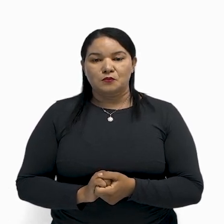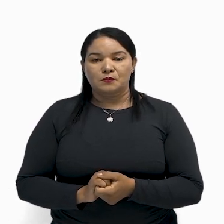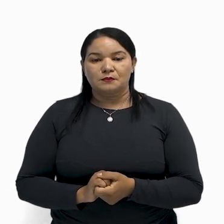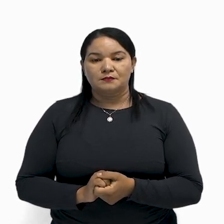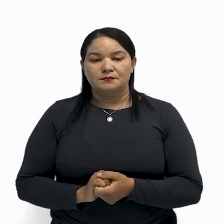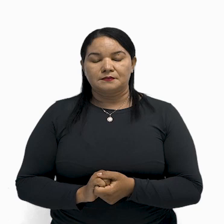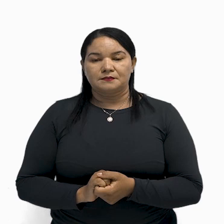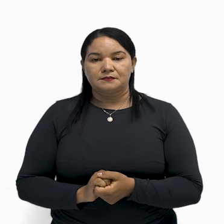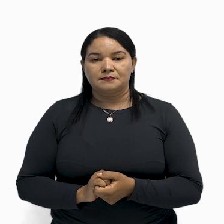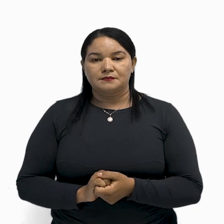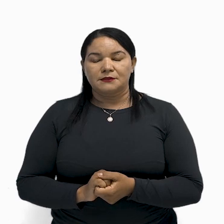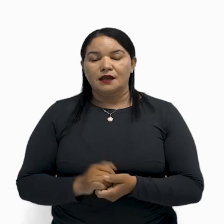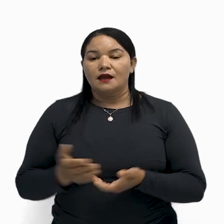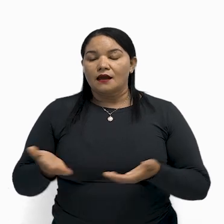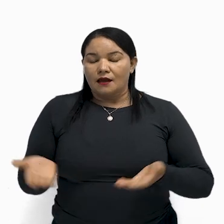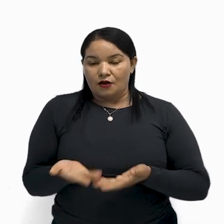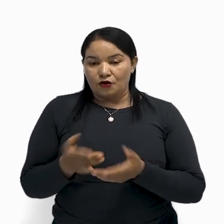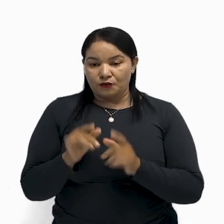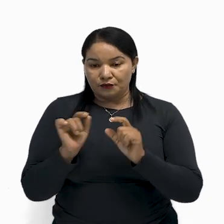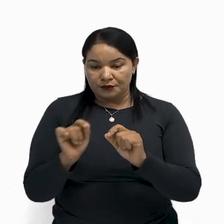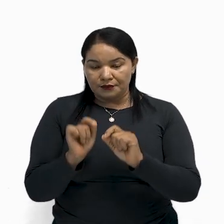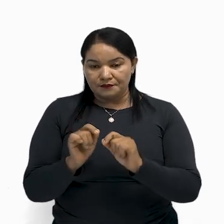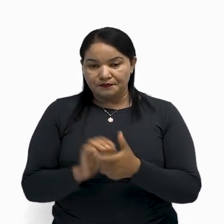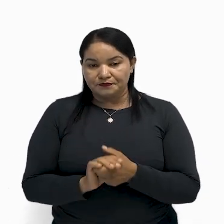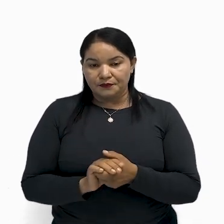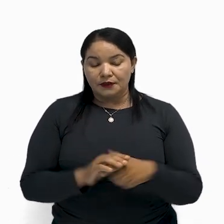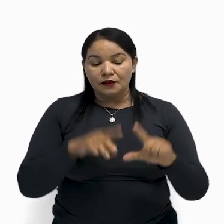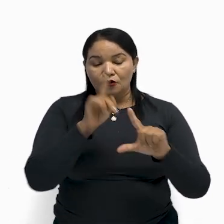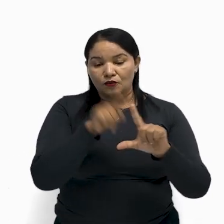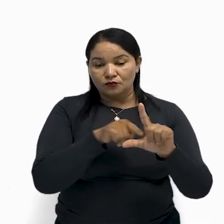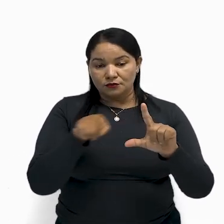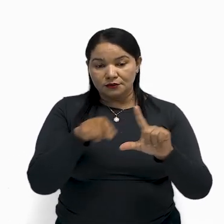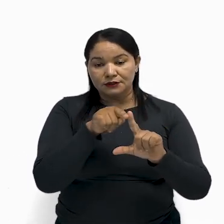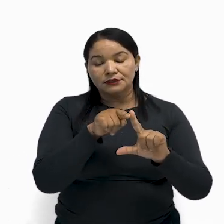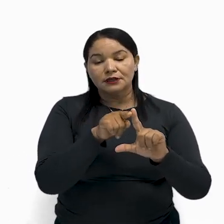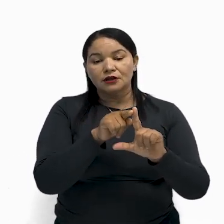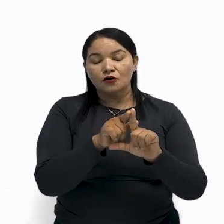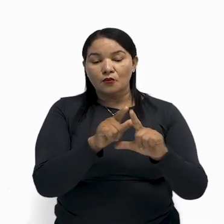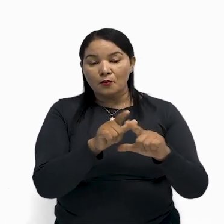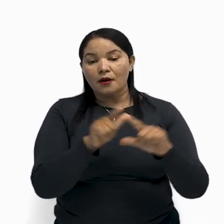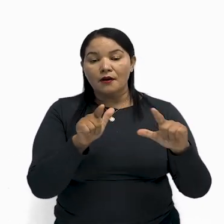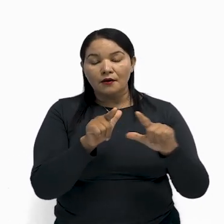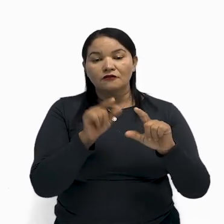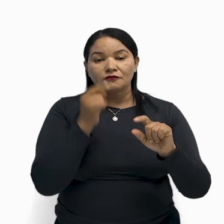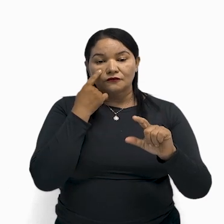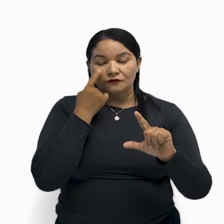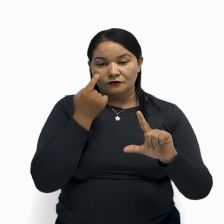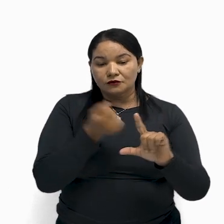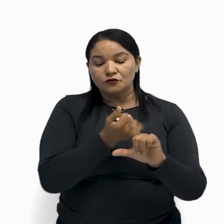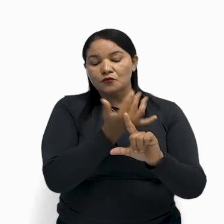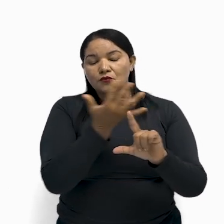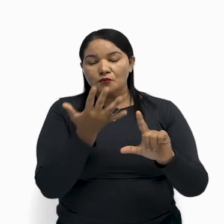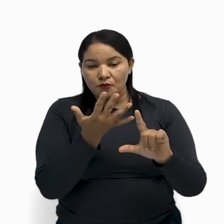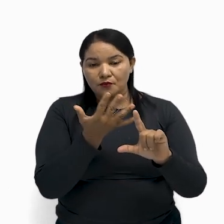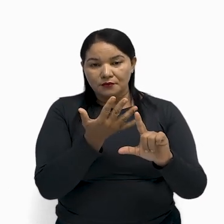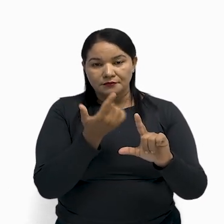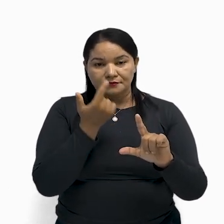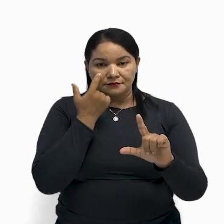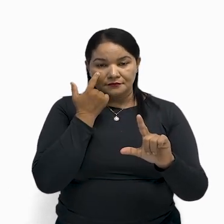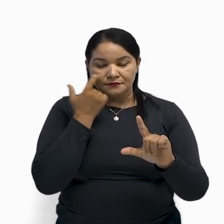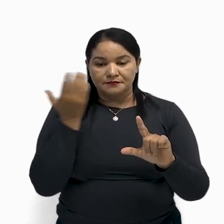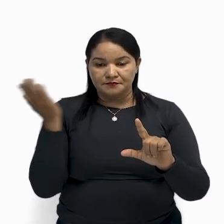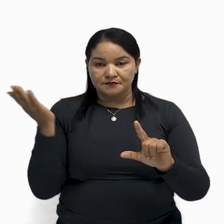a medida desse triângulo maior? Qual é a medida do triângulo maior? Vamos lá? Veja,